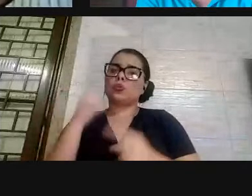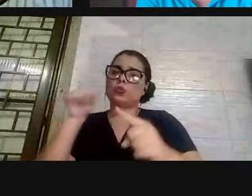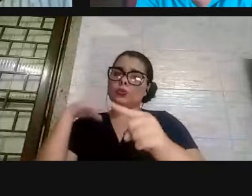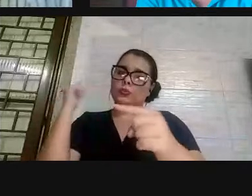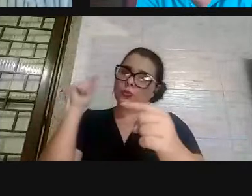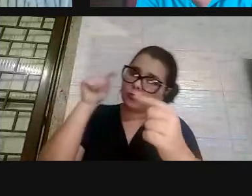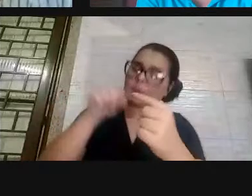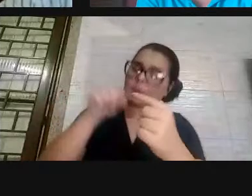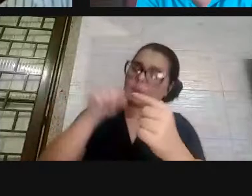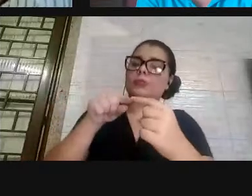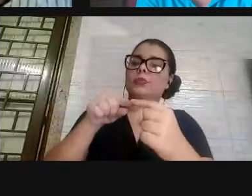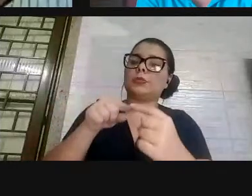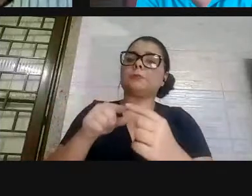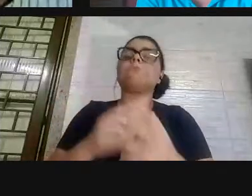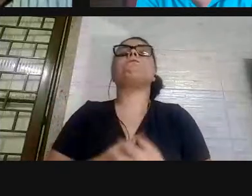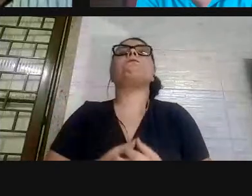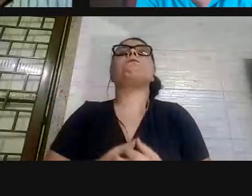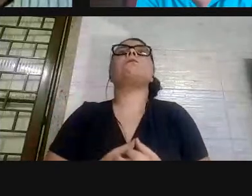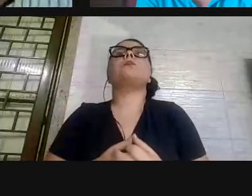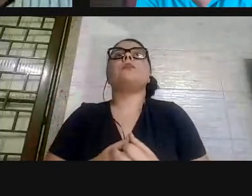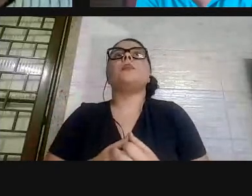retorna lá ao início,